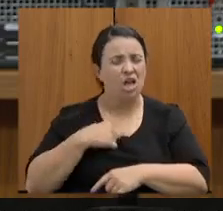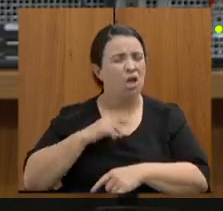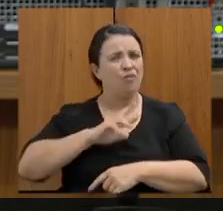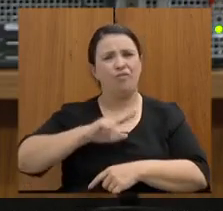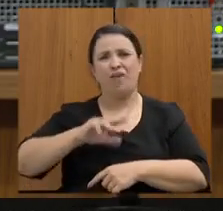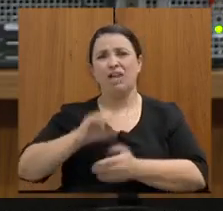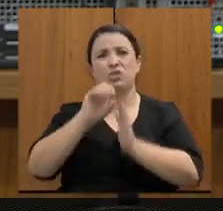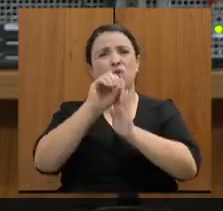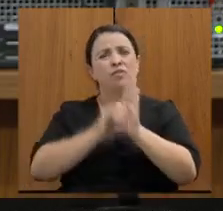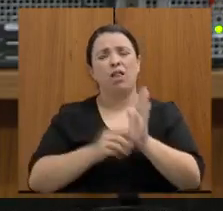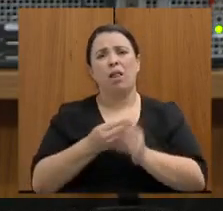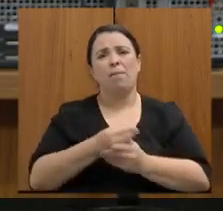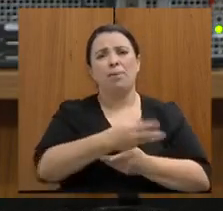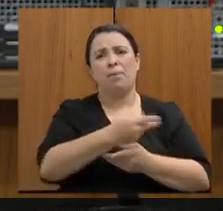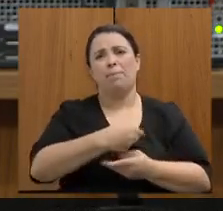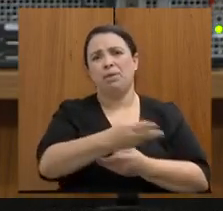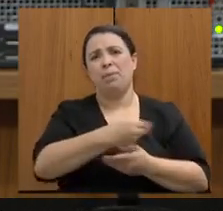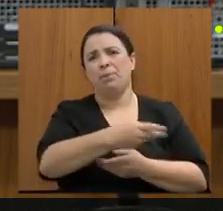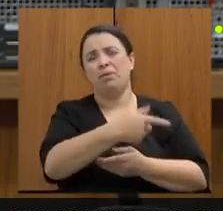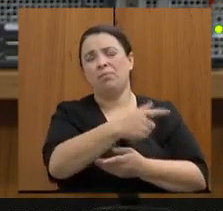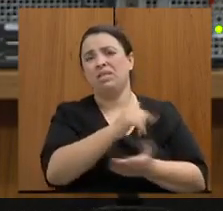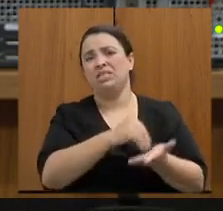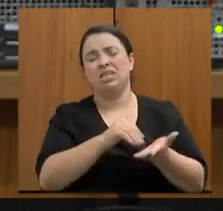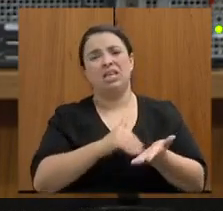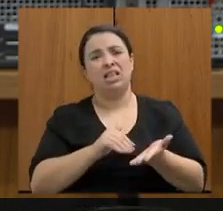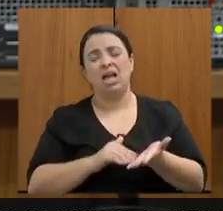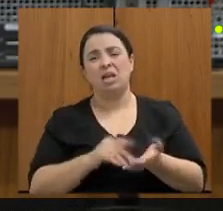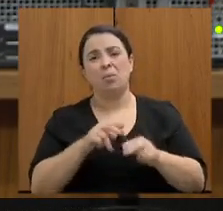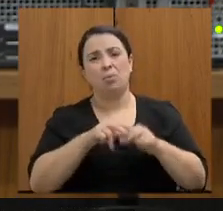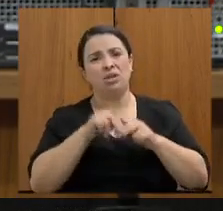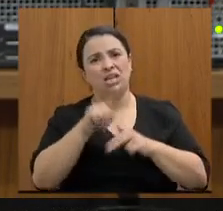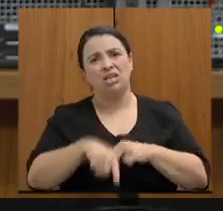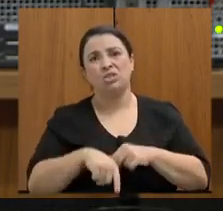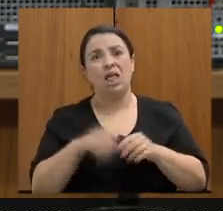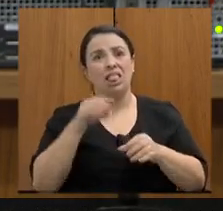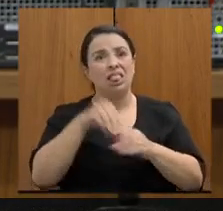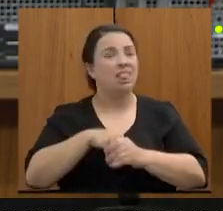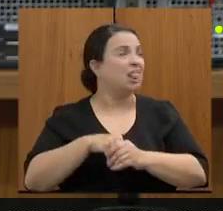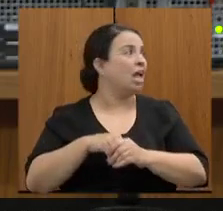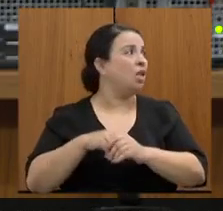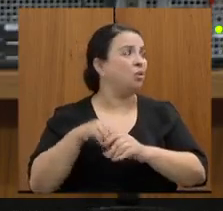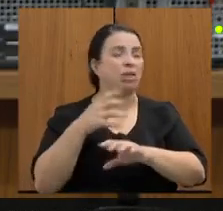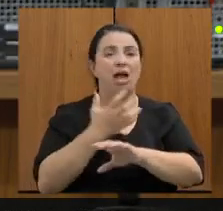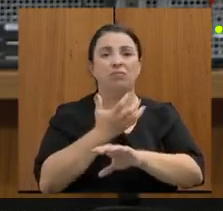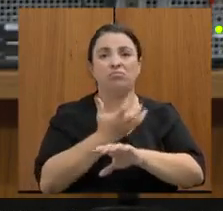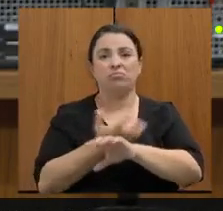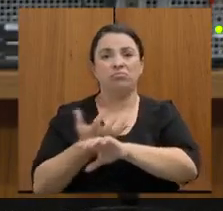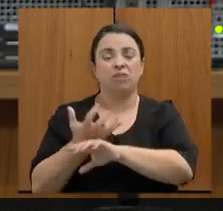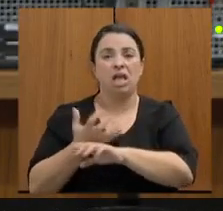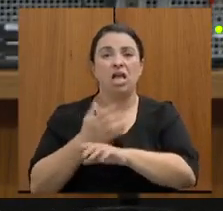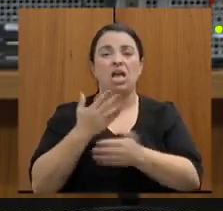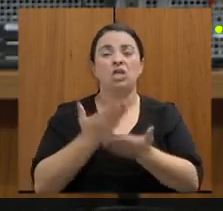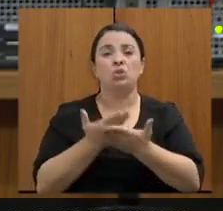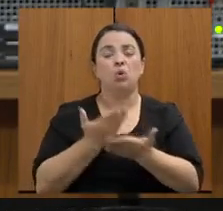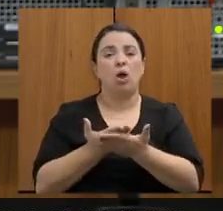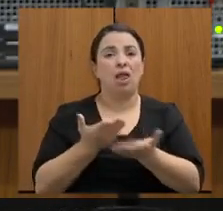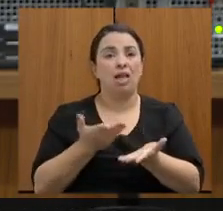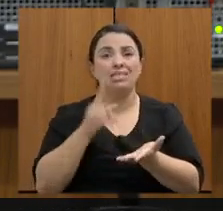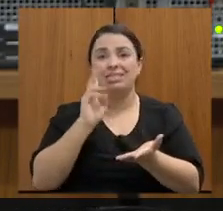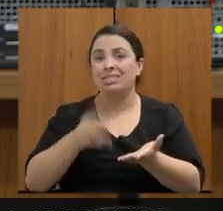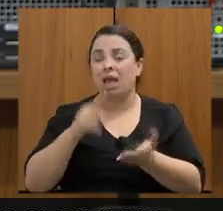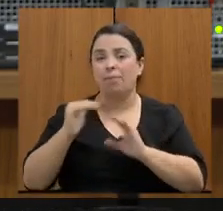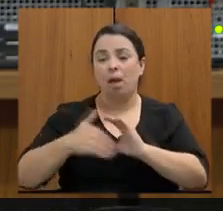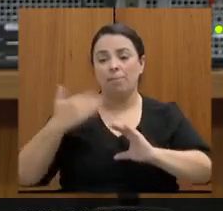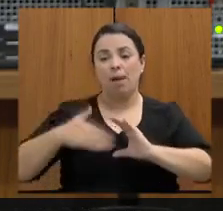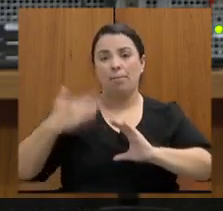na matéria no material escolar realmente não é um ou dois porque isso chega a denúncia praticamente semanalmente lá no nosso gabinete